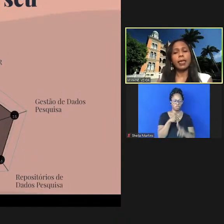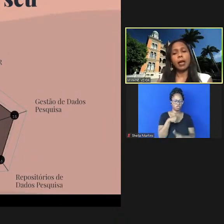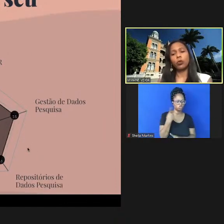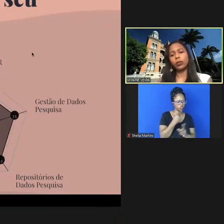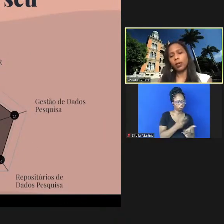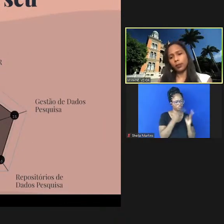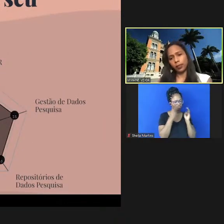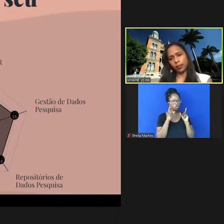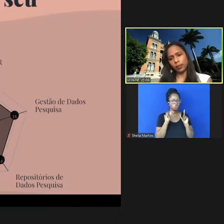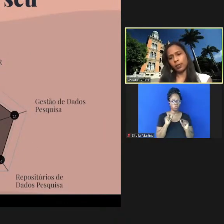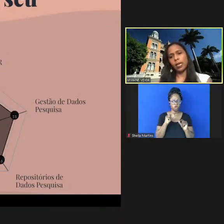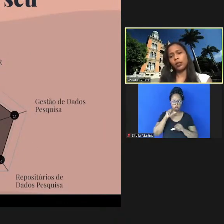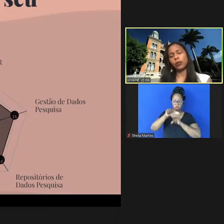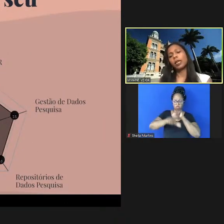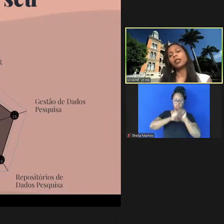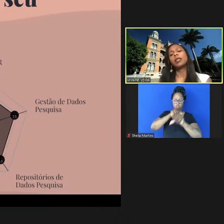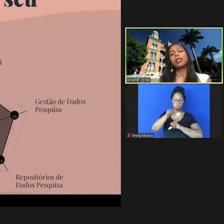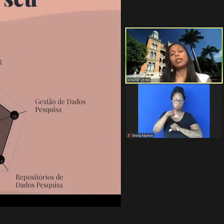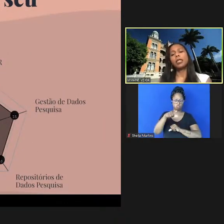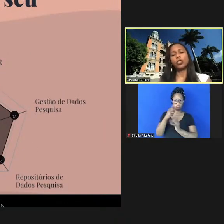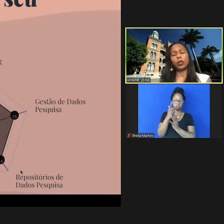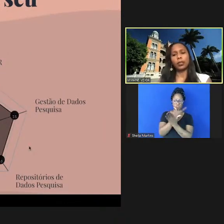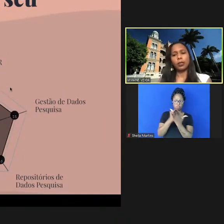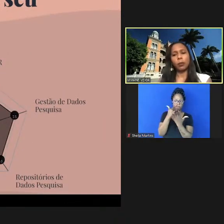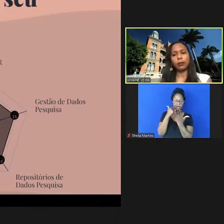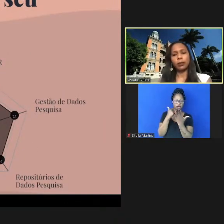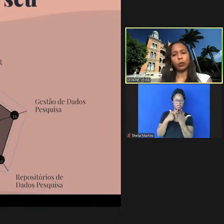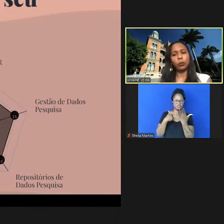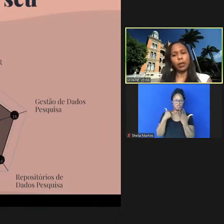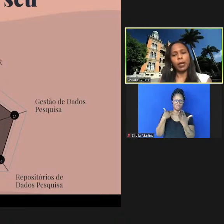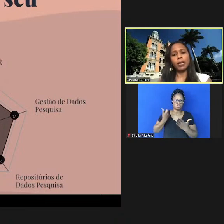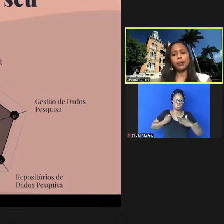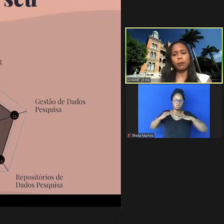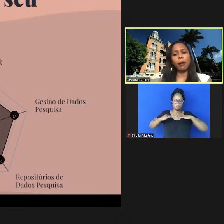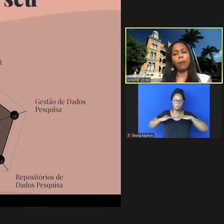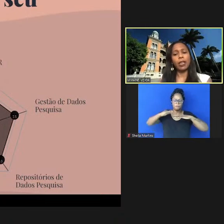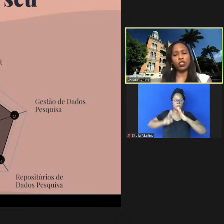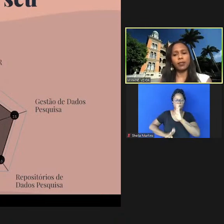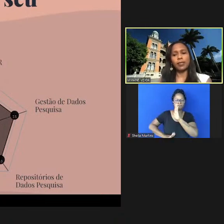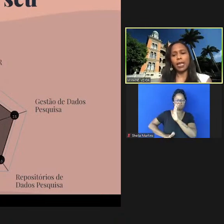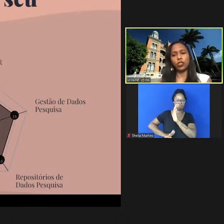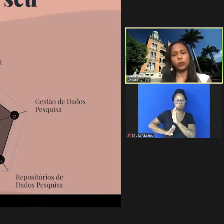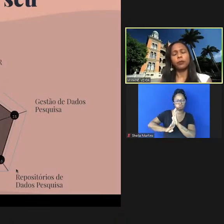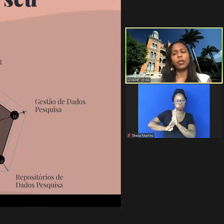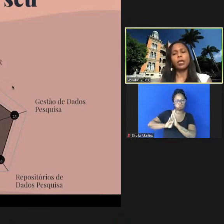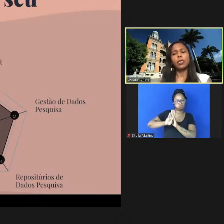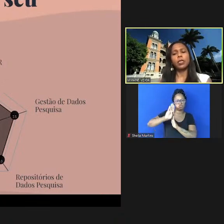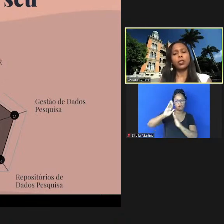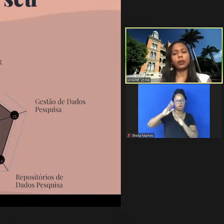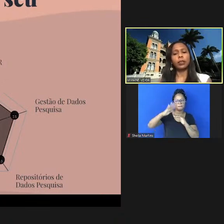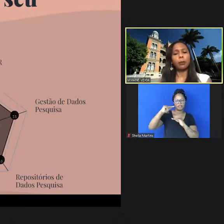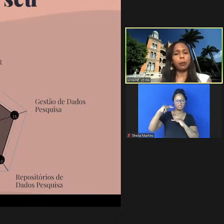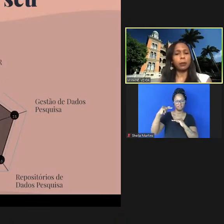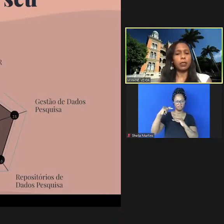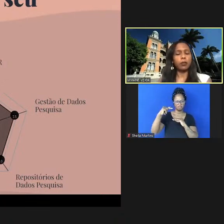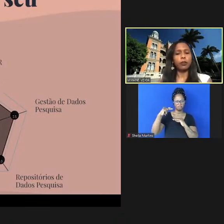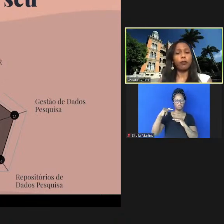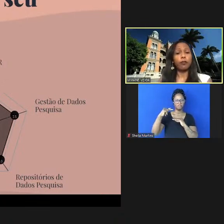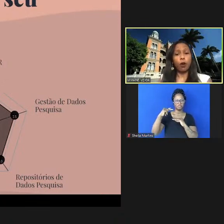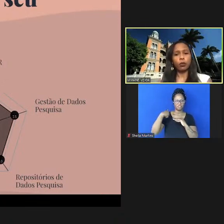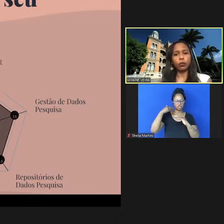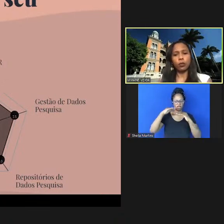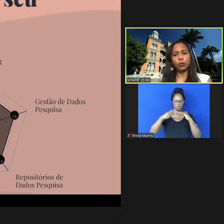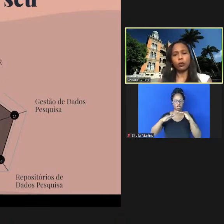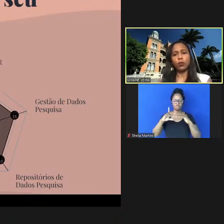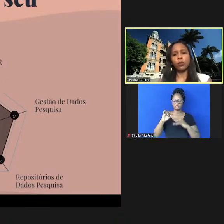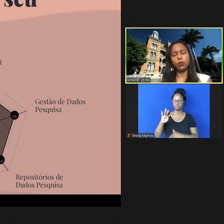a mudança desse desenho e as notas aumentando para mais de 7 e só a data paper que não foi